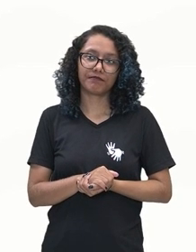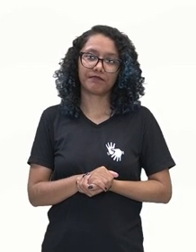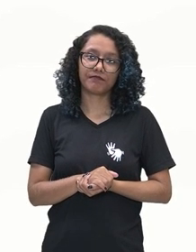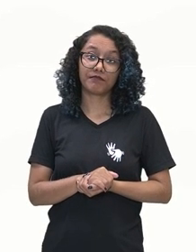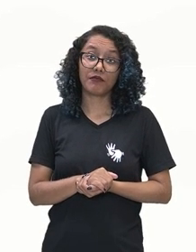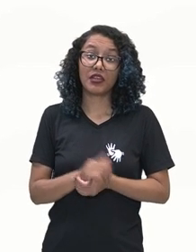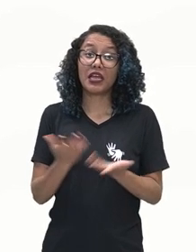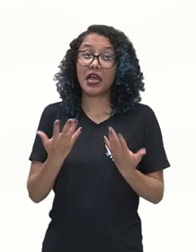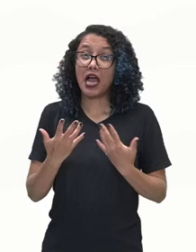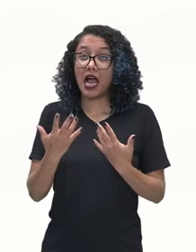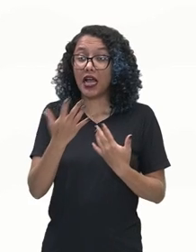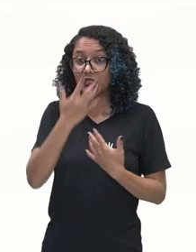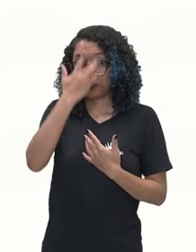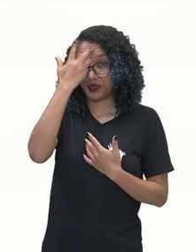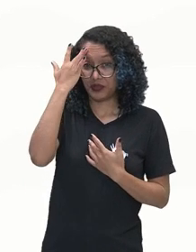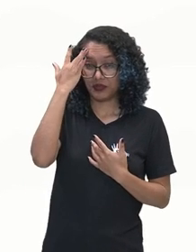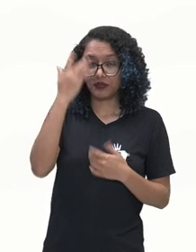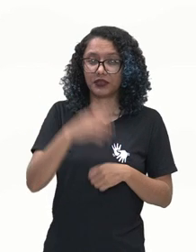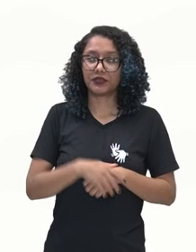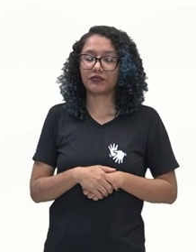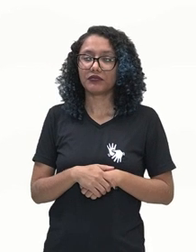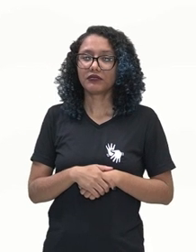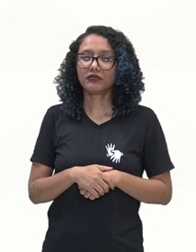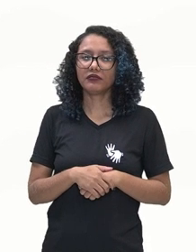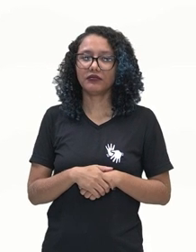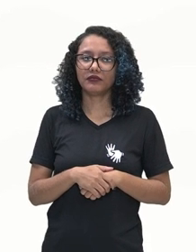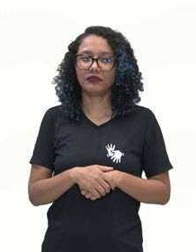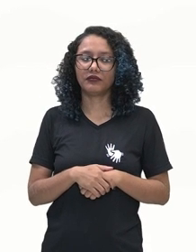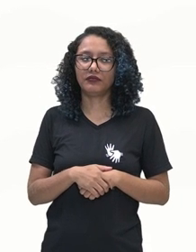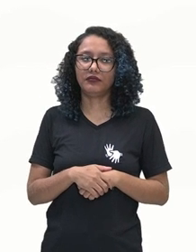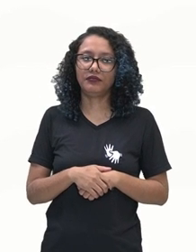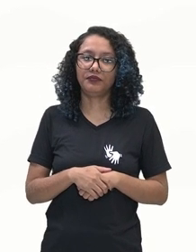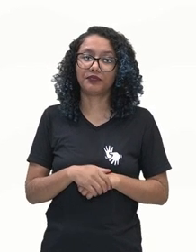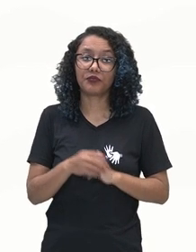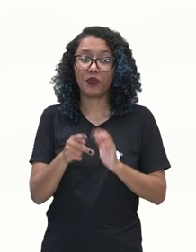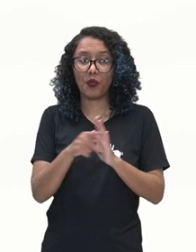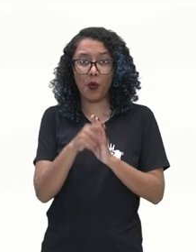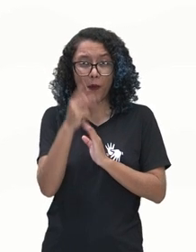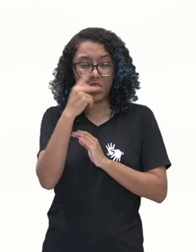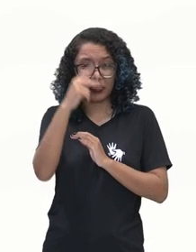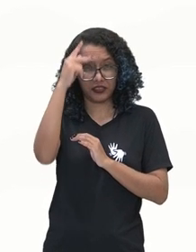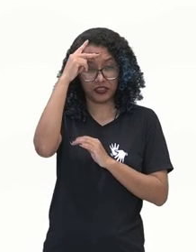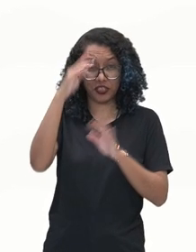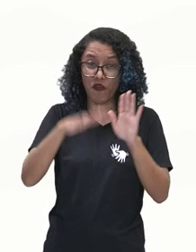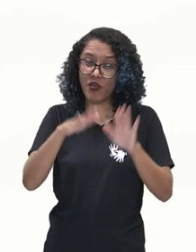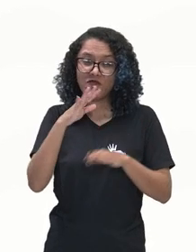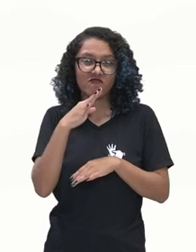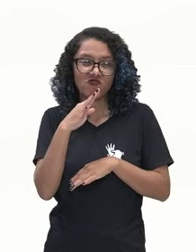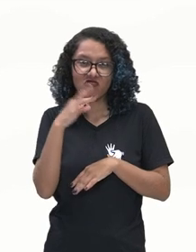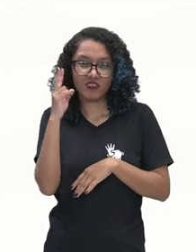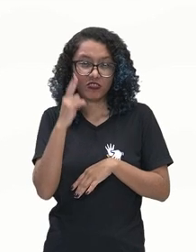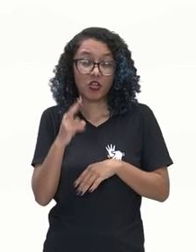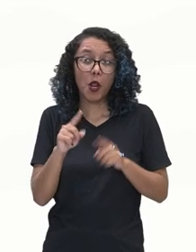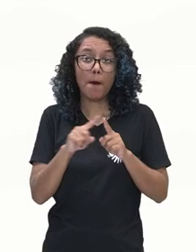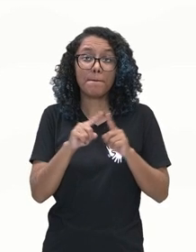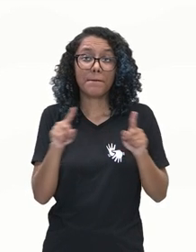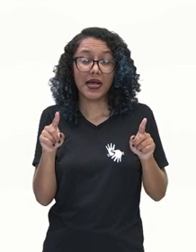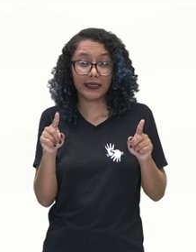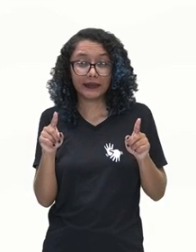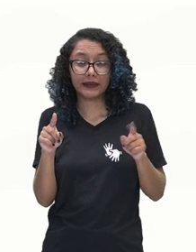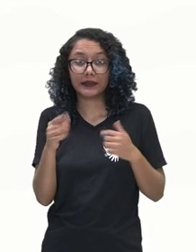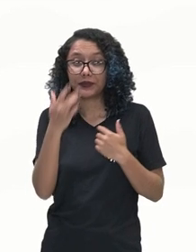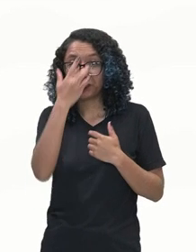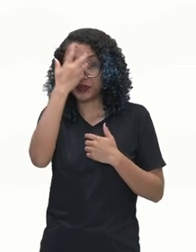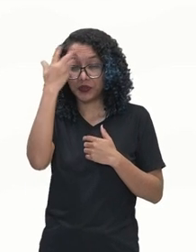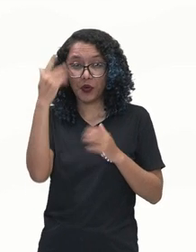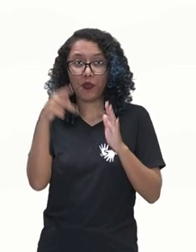Parintins não necessariamente conhece a história, mas quem é do Amazonas,